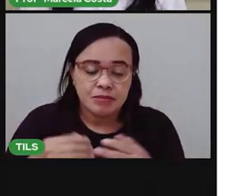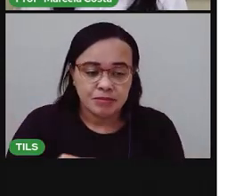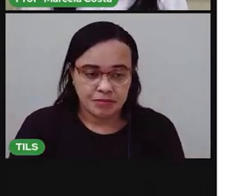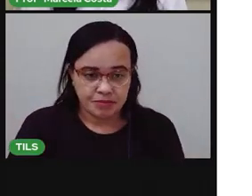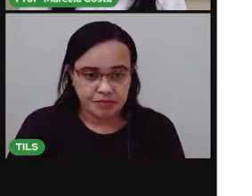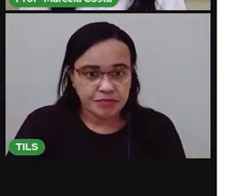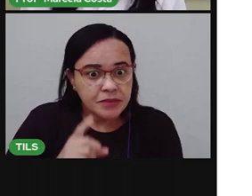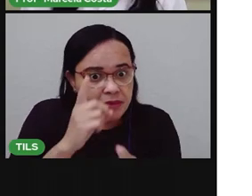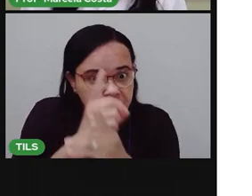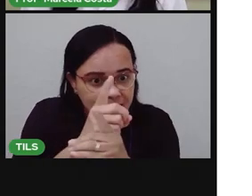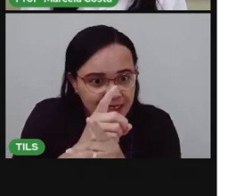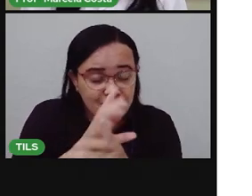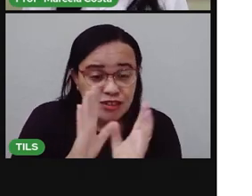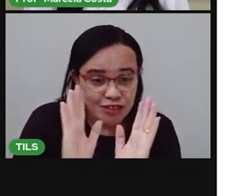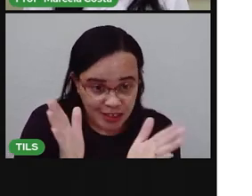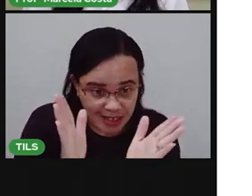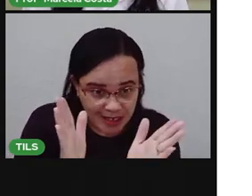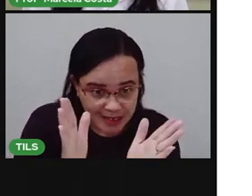Conseguiu localizar?